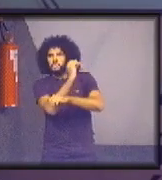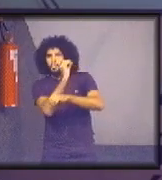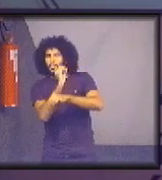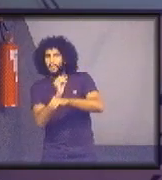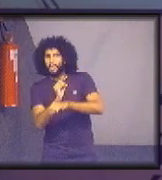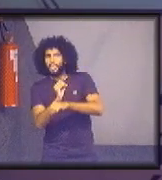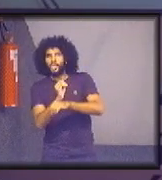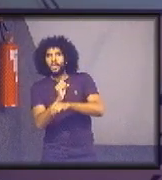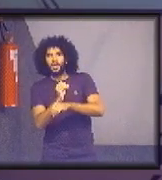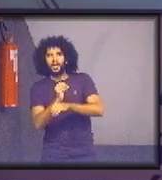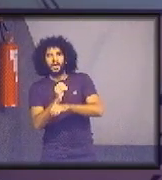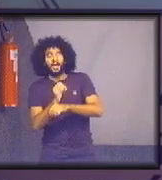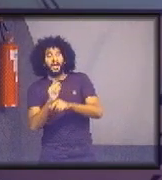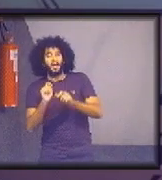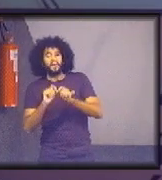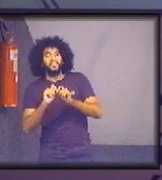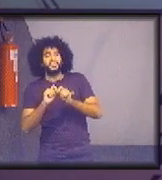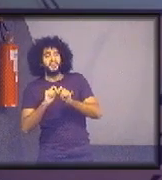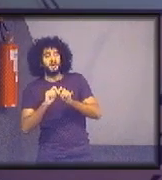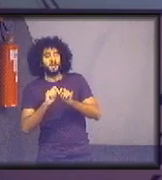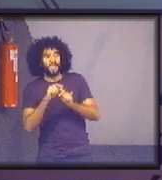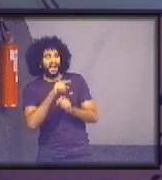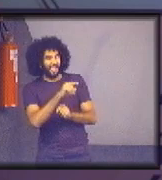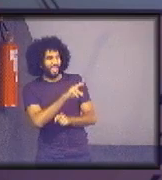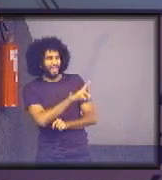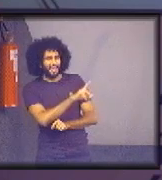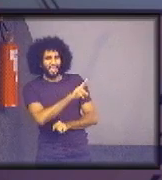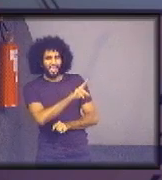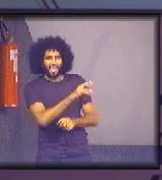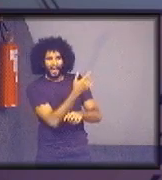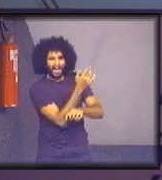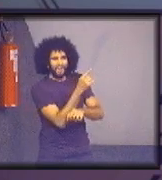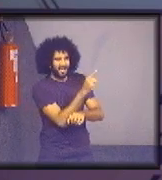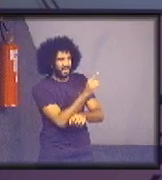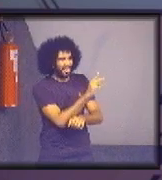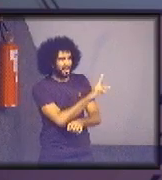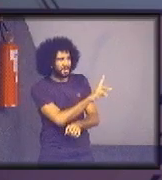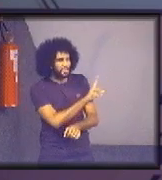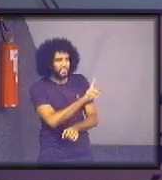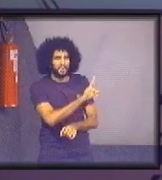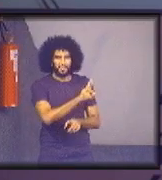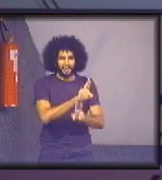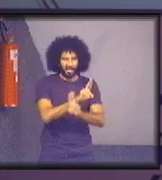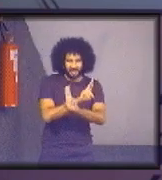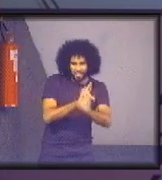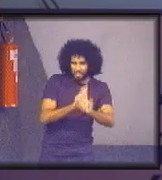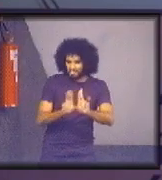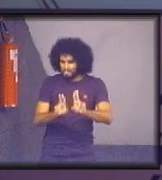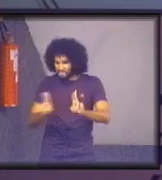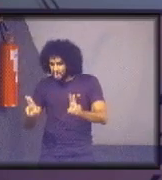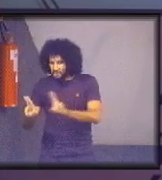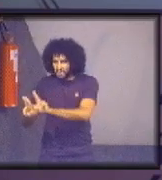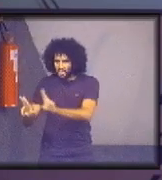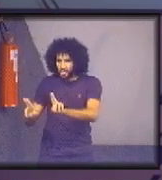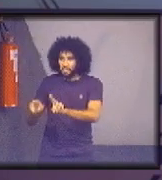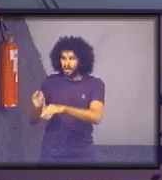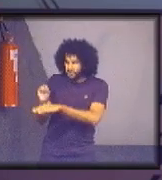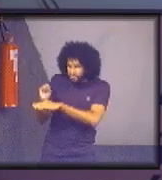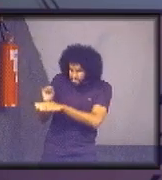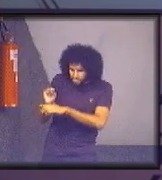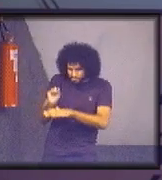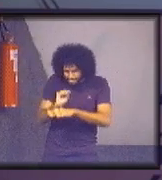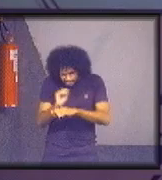eles resolveram batizar as árvores com nomes de pessoas. E aí eles estão lá cuidando